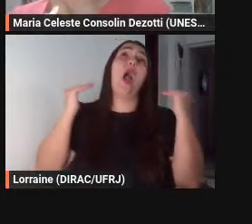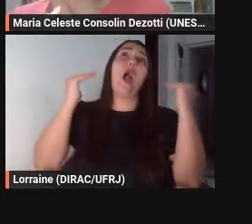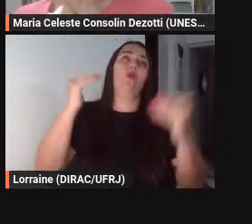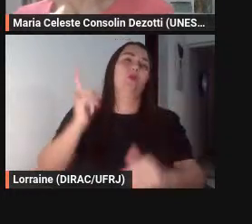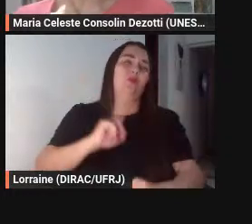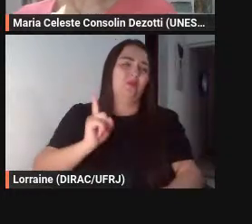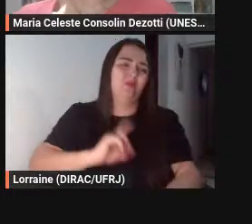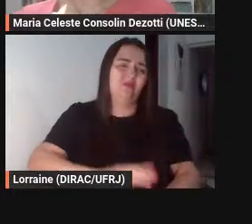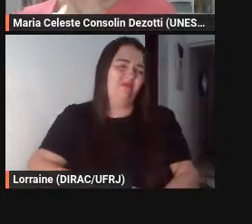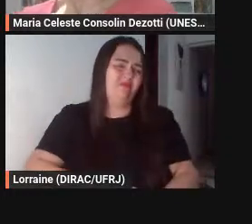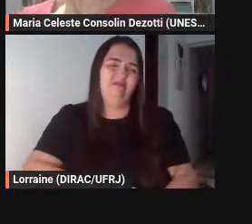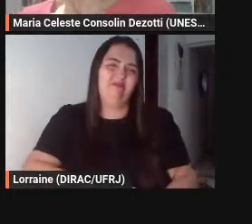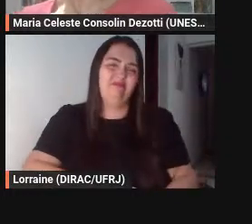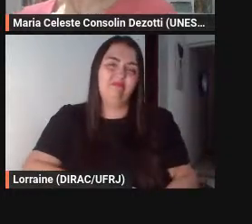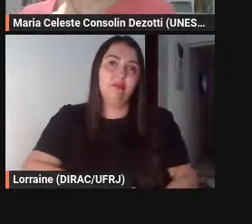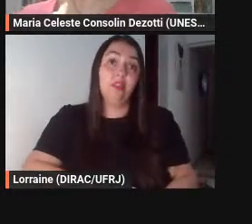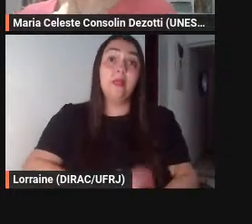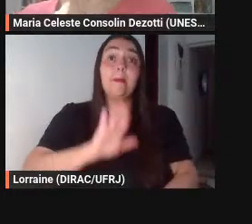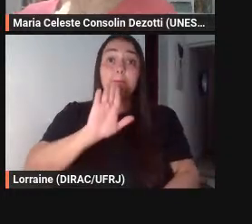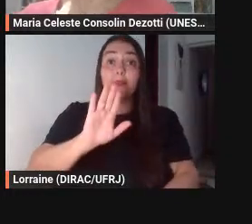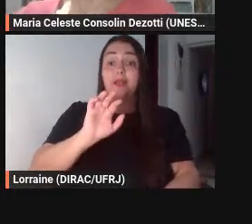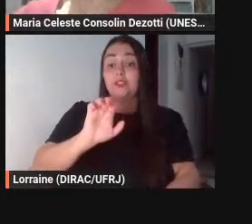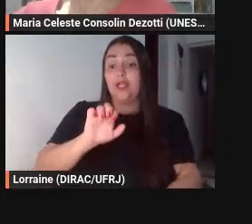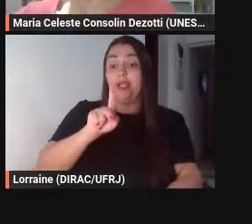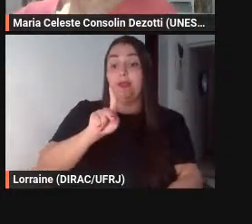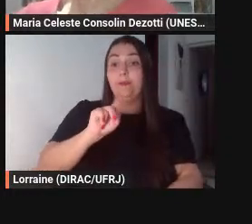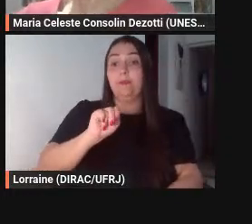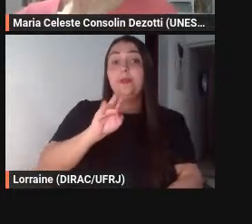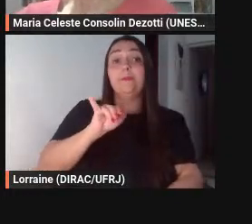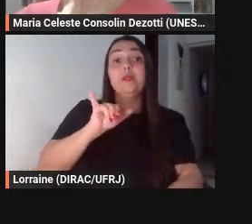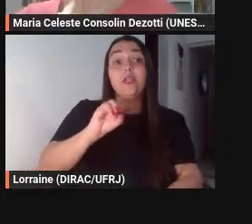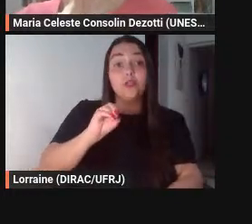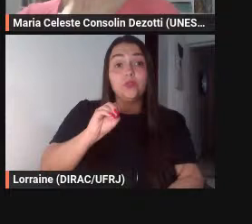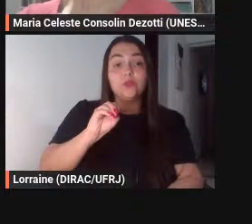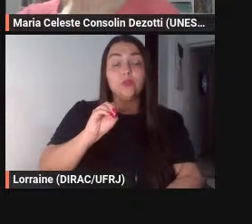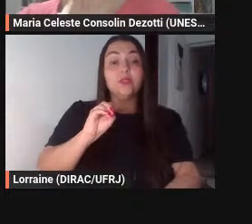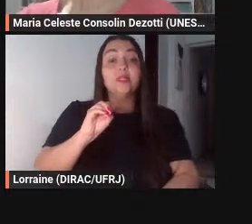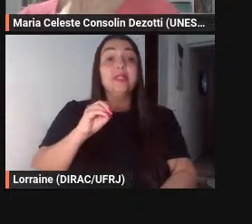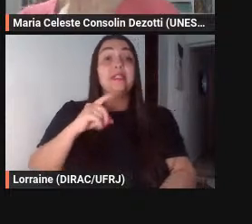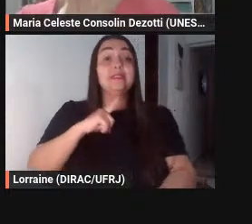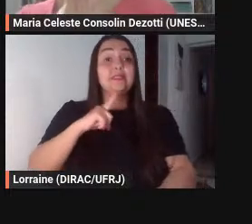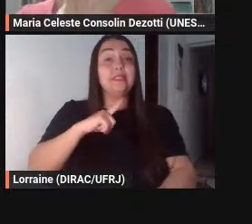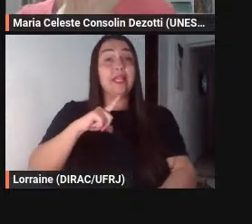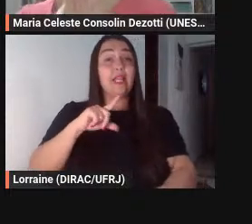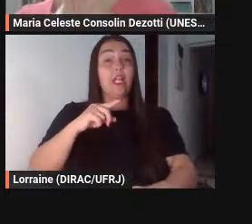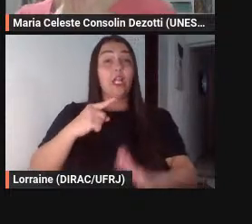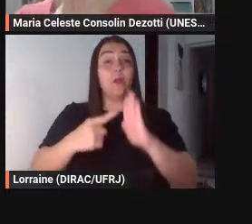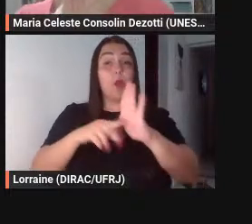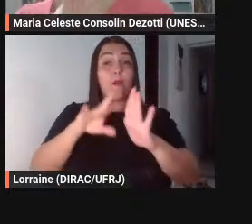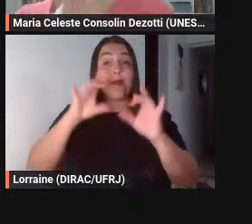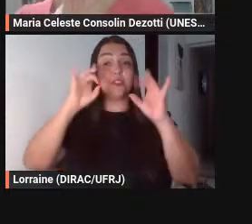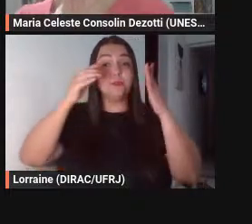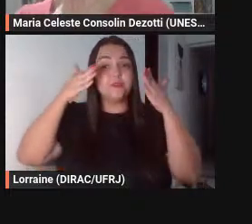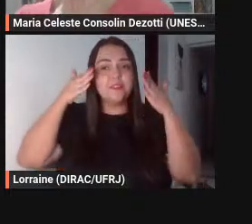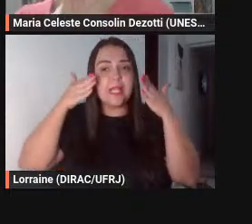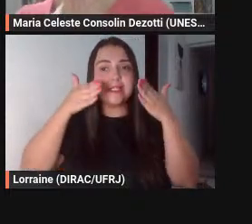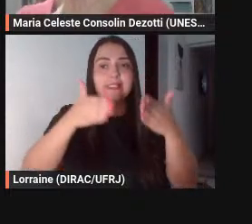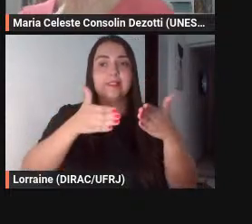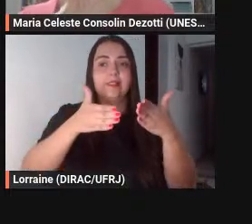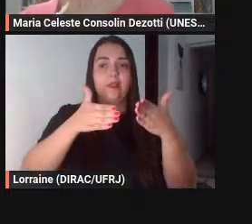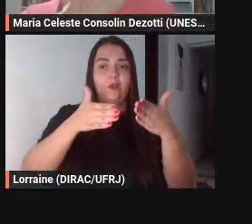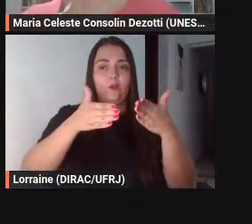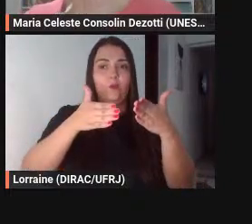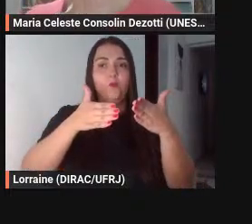mas no epimítio nós temos uma especificação da interpretação